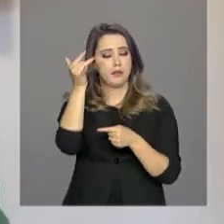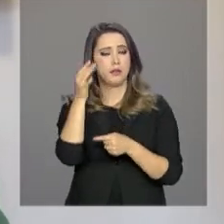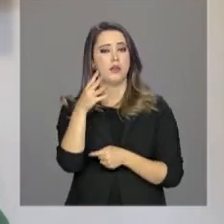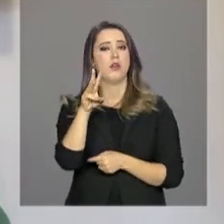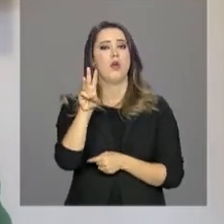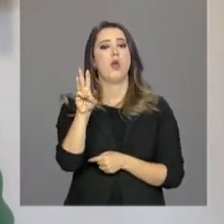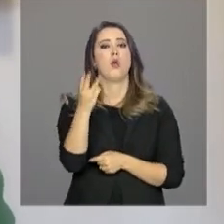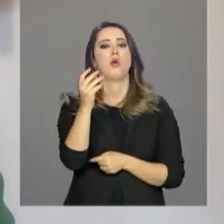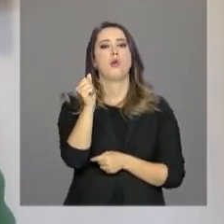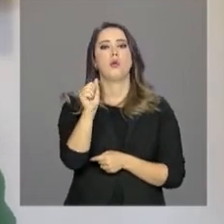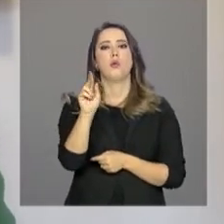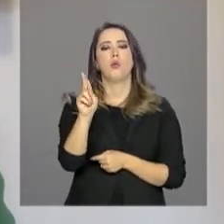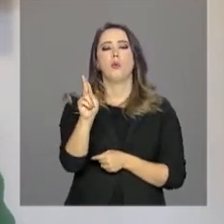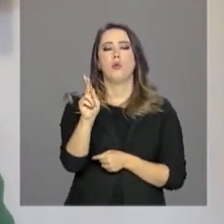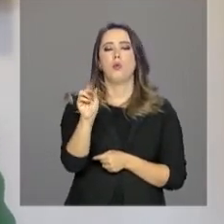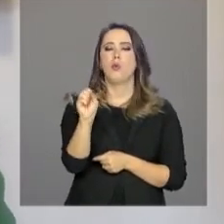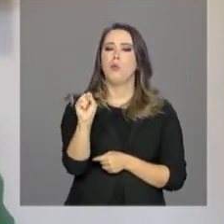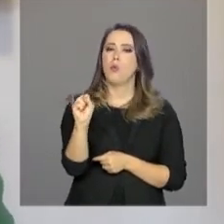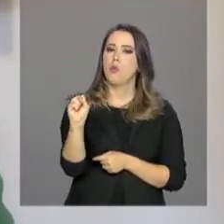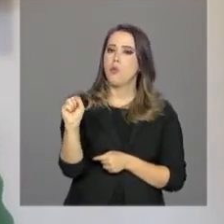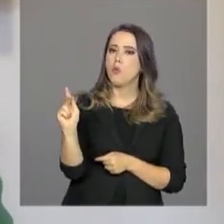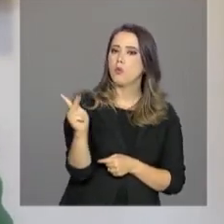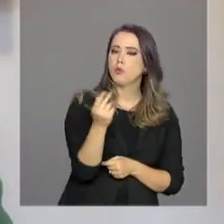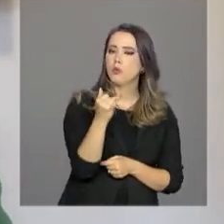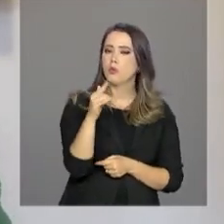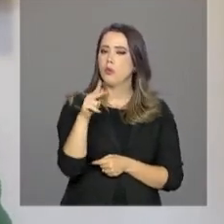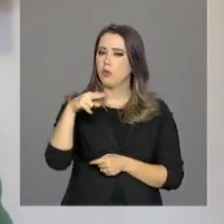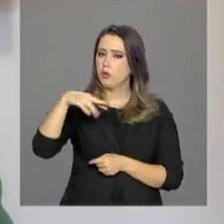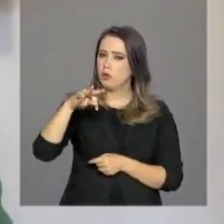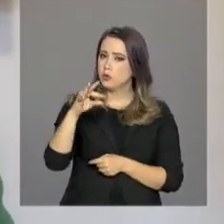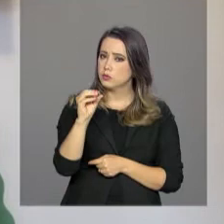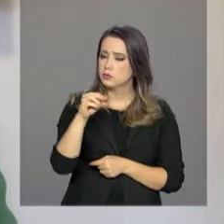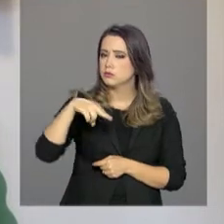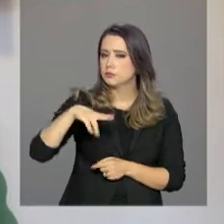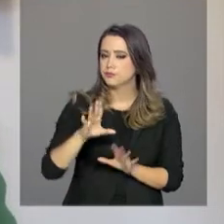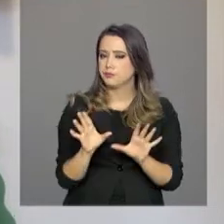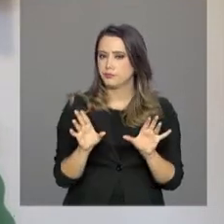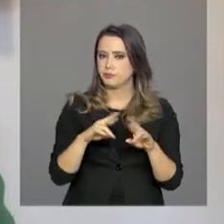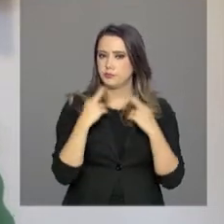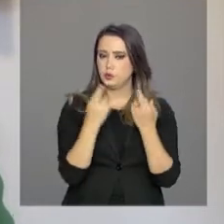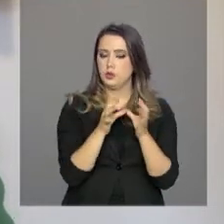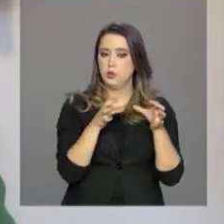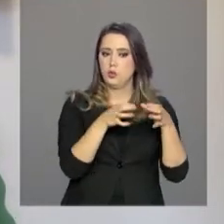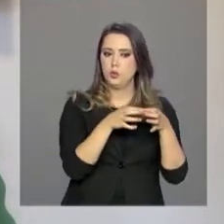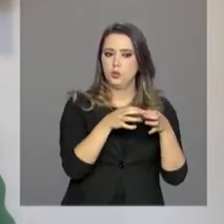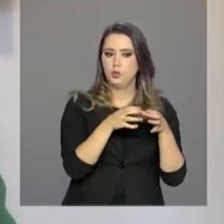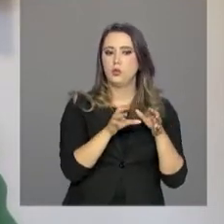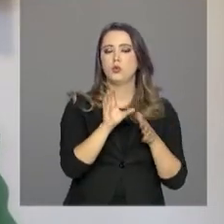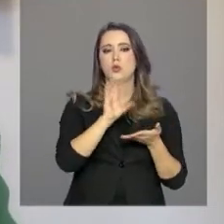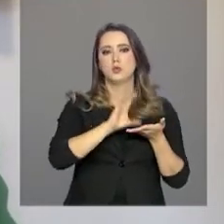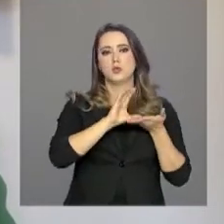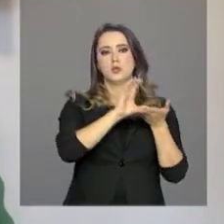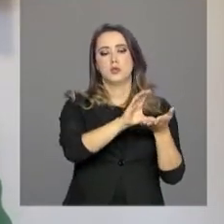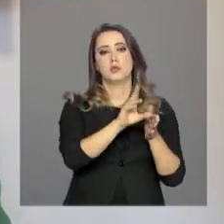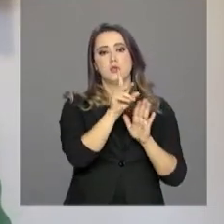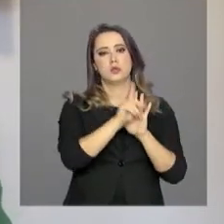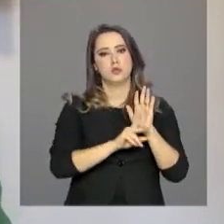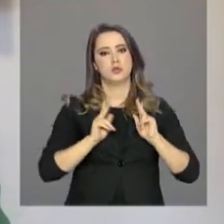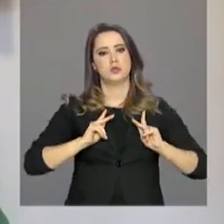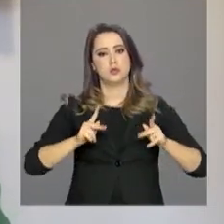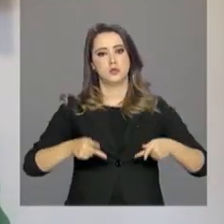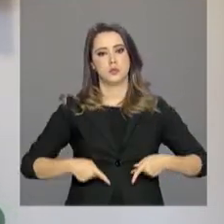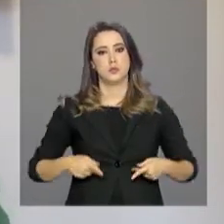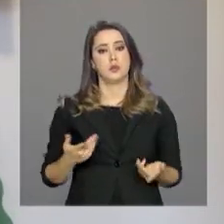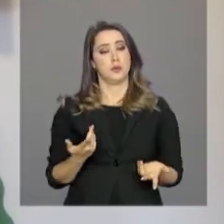ele deve se reunir com a Comissão Interamericana de Direitos Humanos, o principal representante da comissão, El Paulo Abrão, ministro, deve tocar nesse